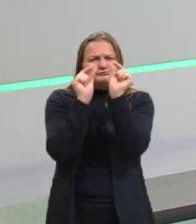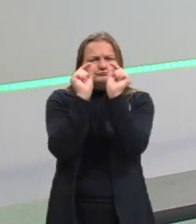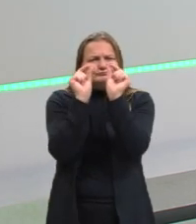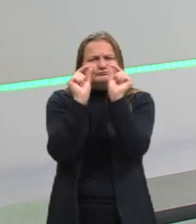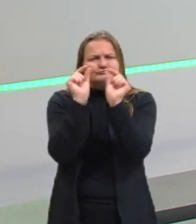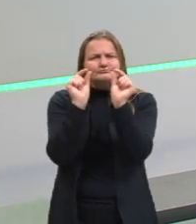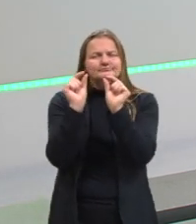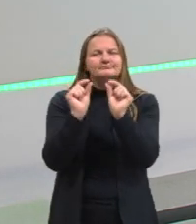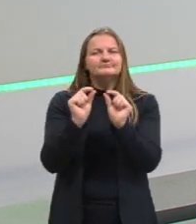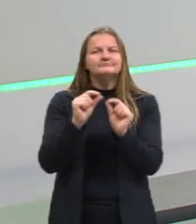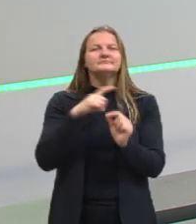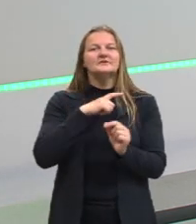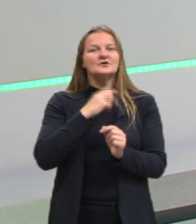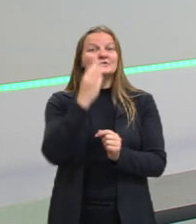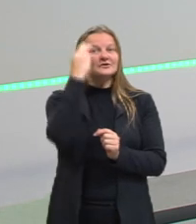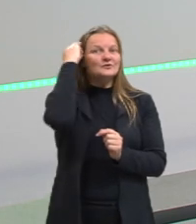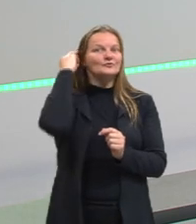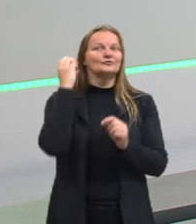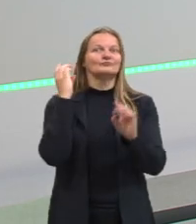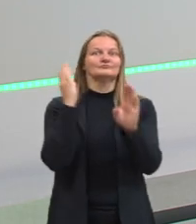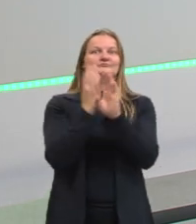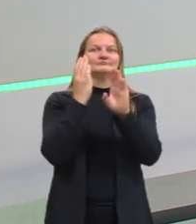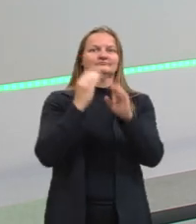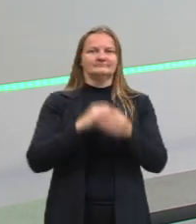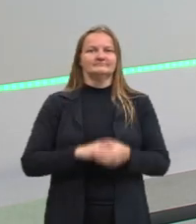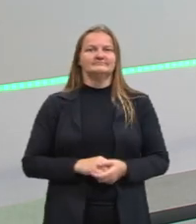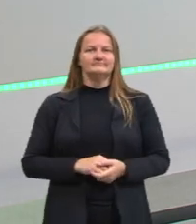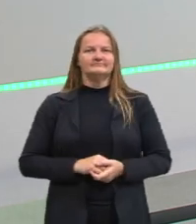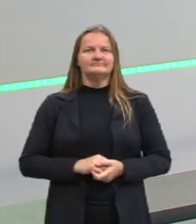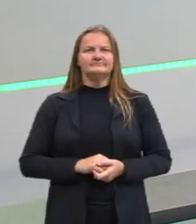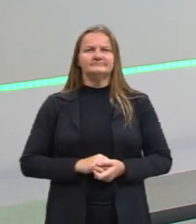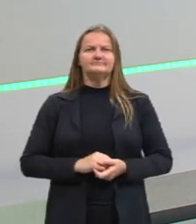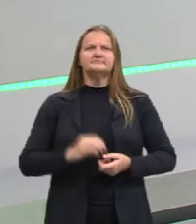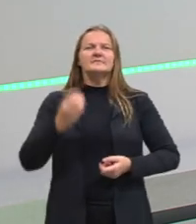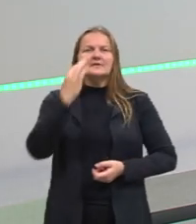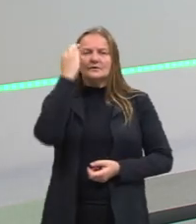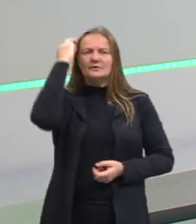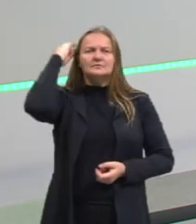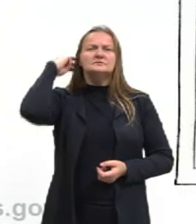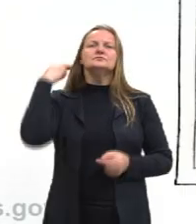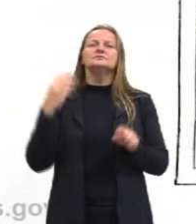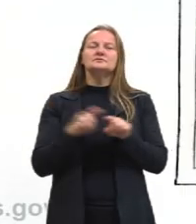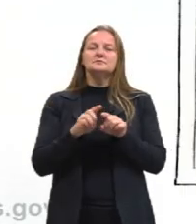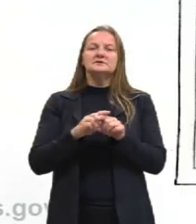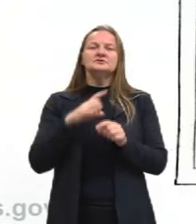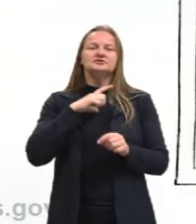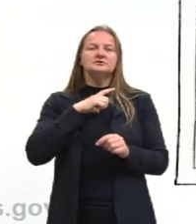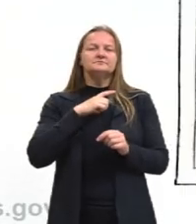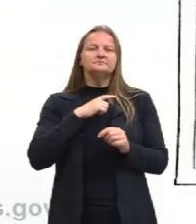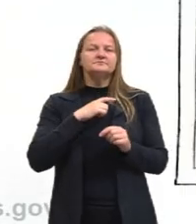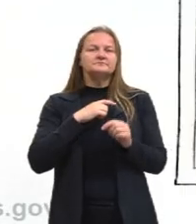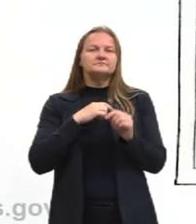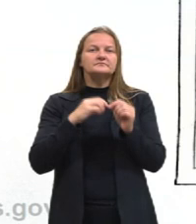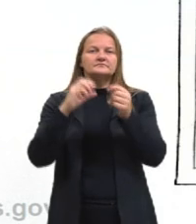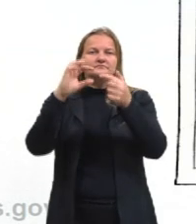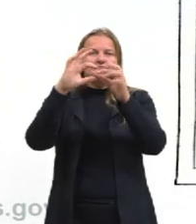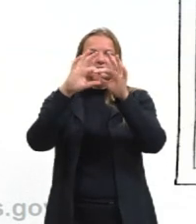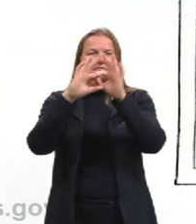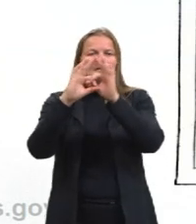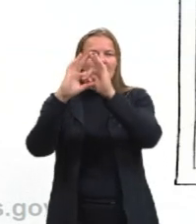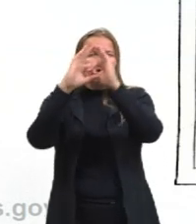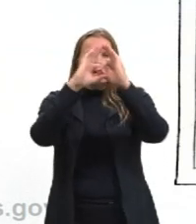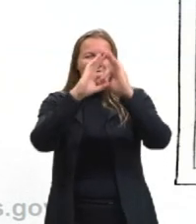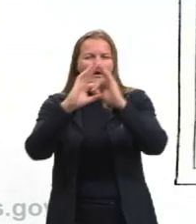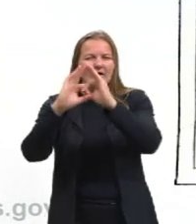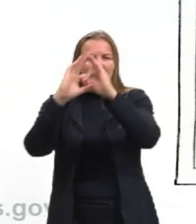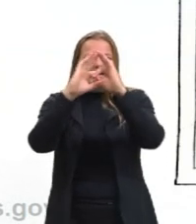o que começou com o Newton, tá? O Newton também tinha um lado ocultista e alquimia, Ele também